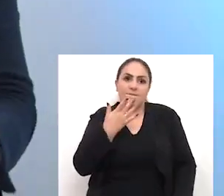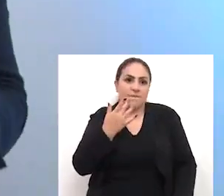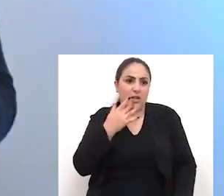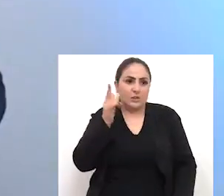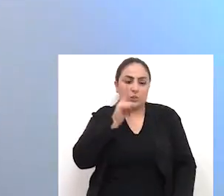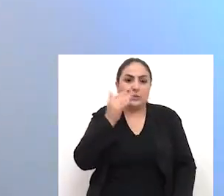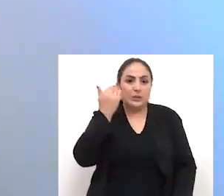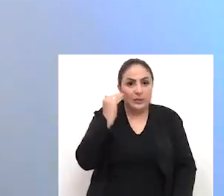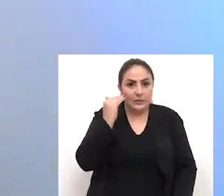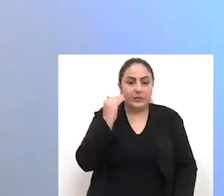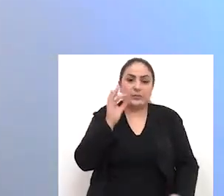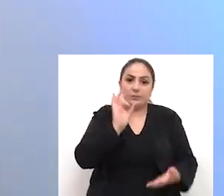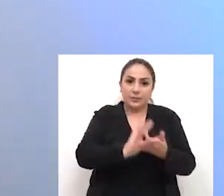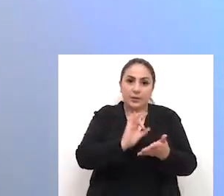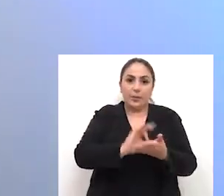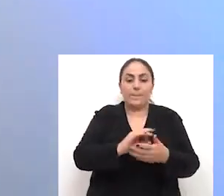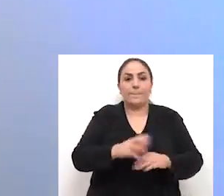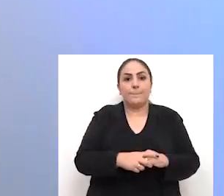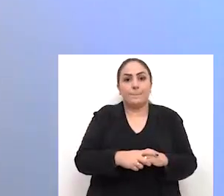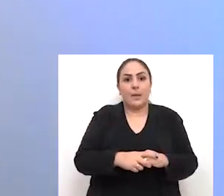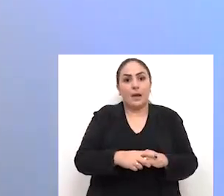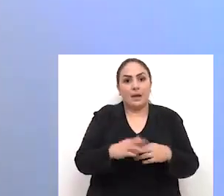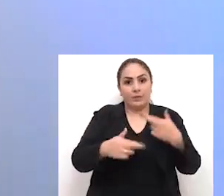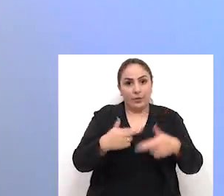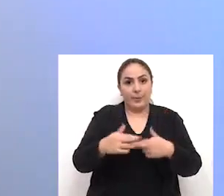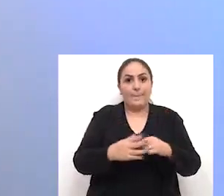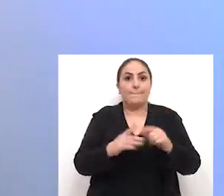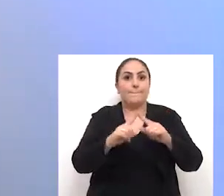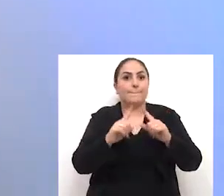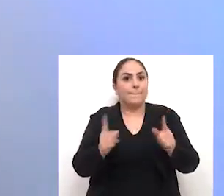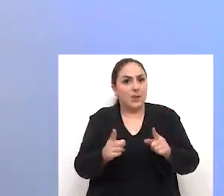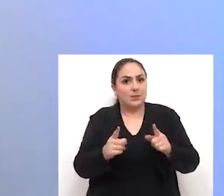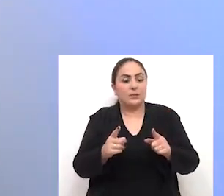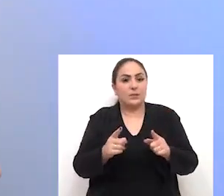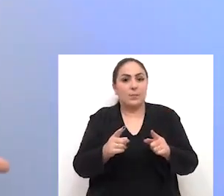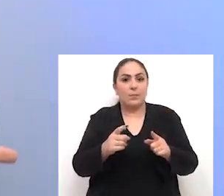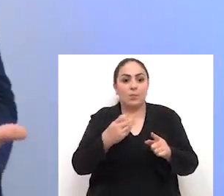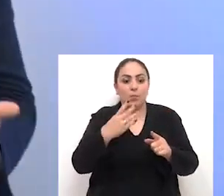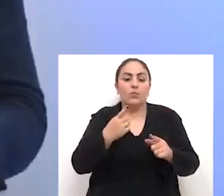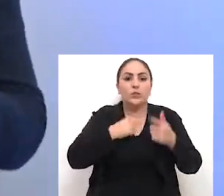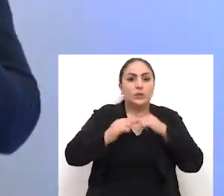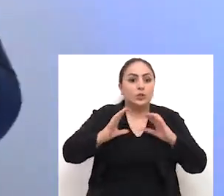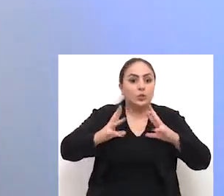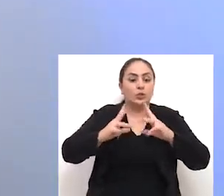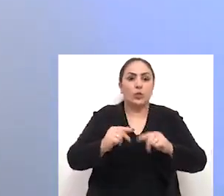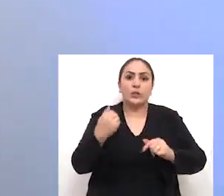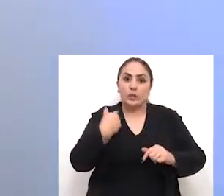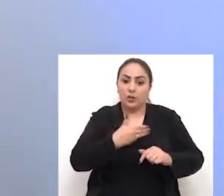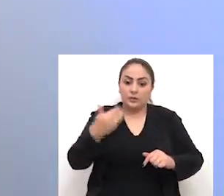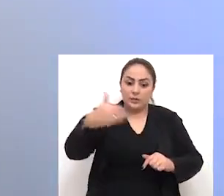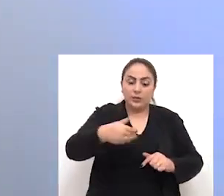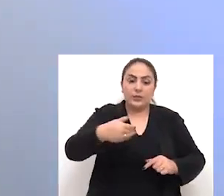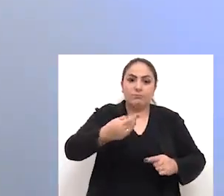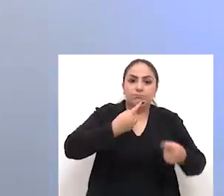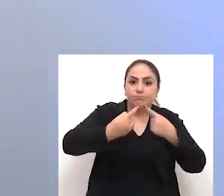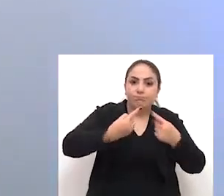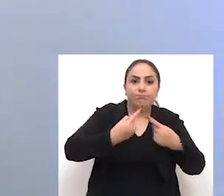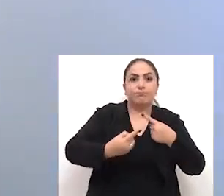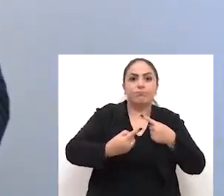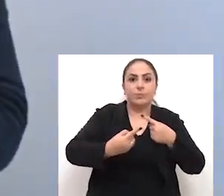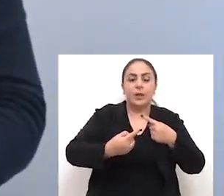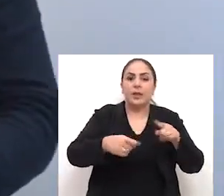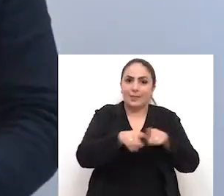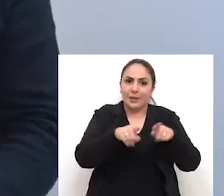fácil entendimento, de fato, a reforma, mas, com a boa vontade de todos, a nossa de vir dialogar e a